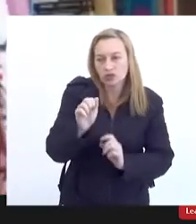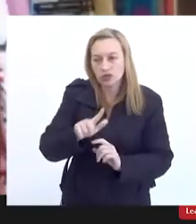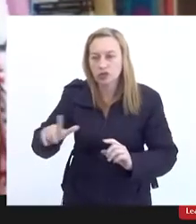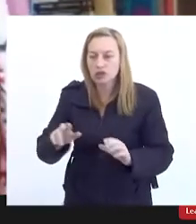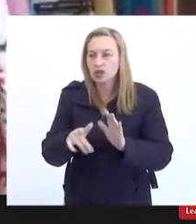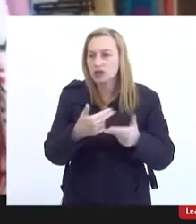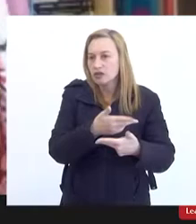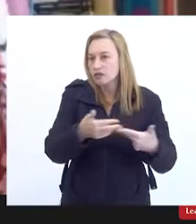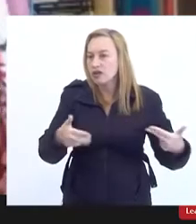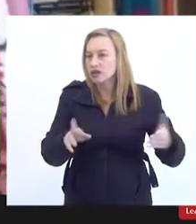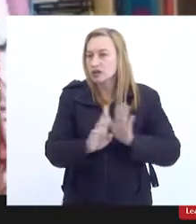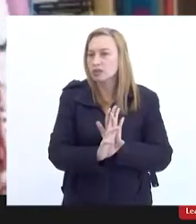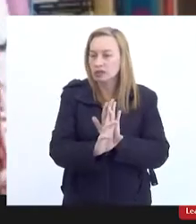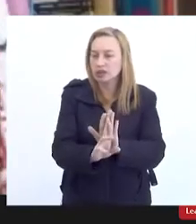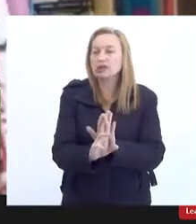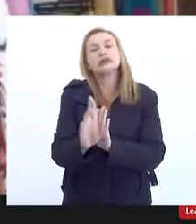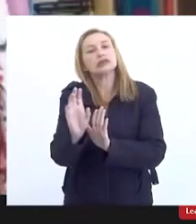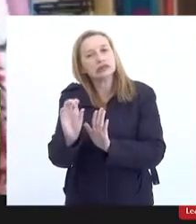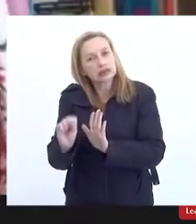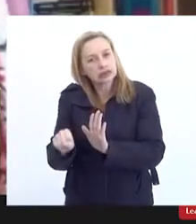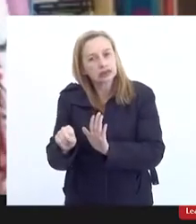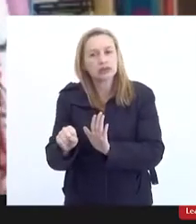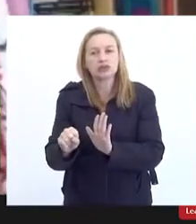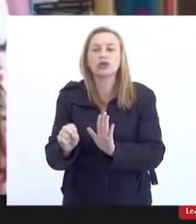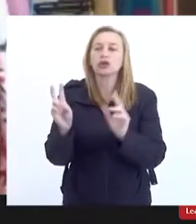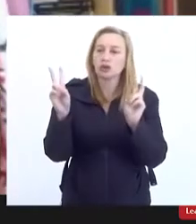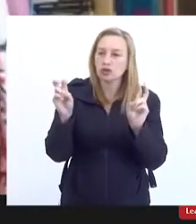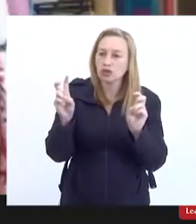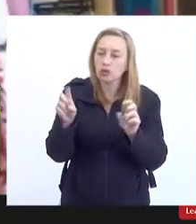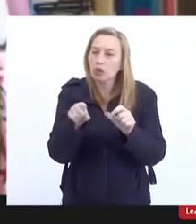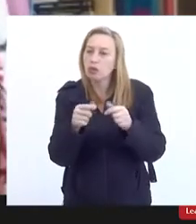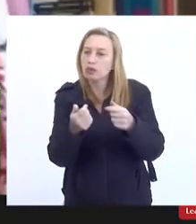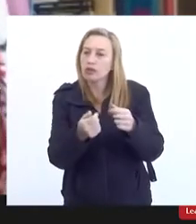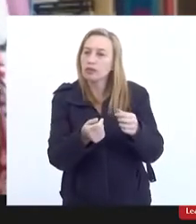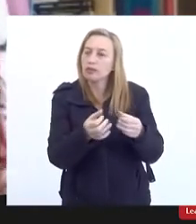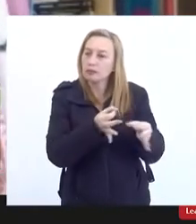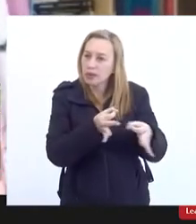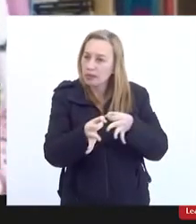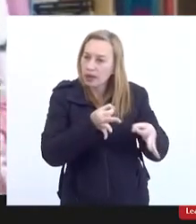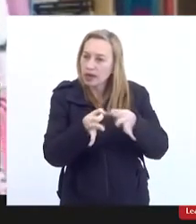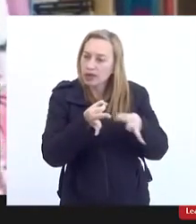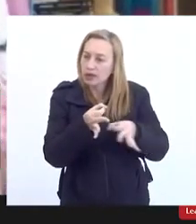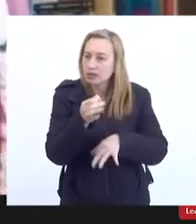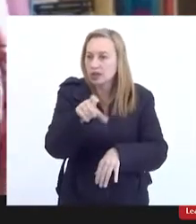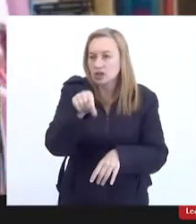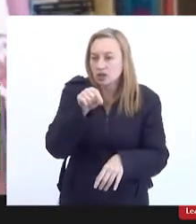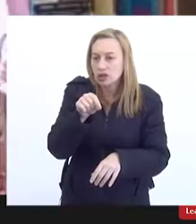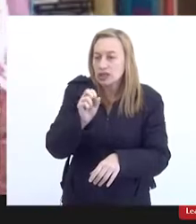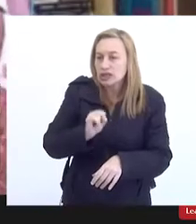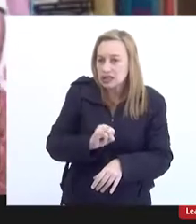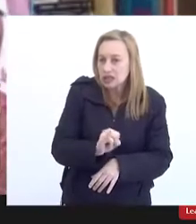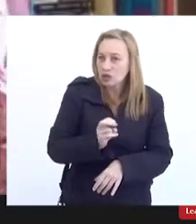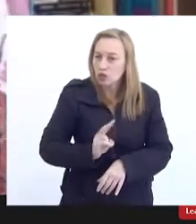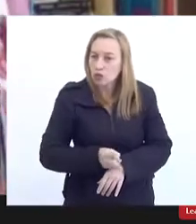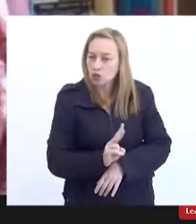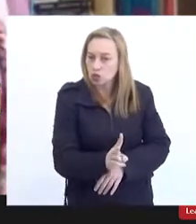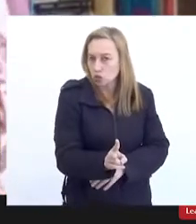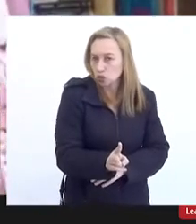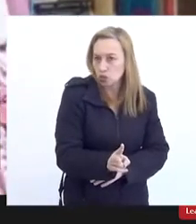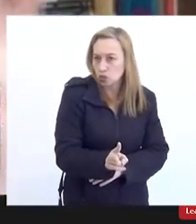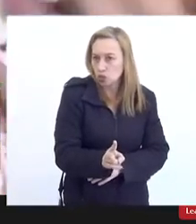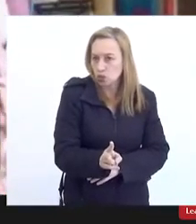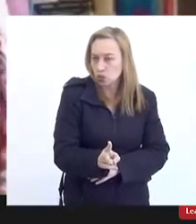representantes, então, a situação fosse muito bem analisada para decidir se mantém uma